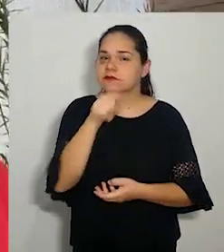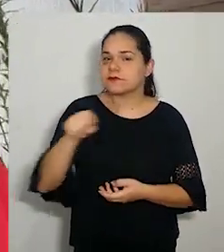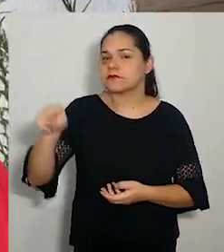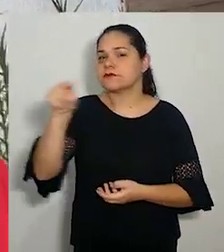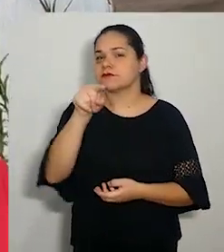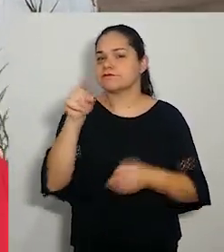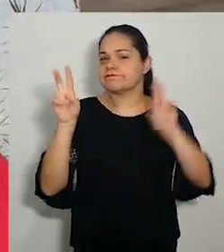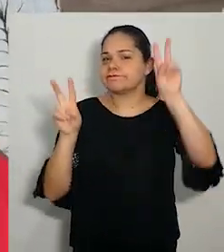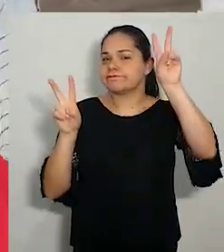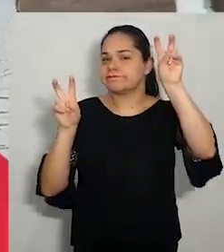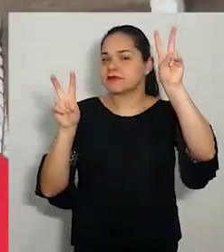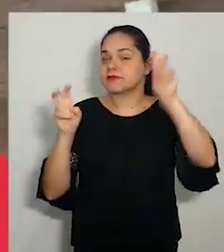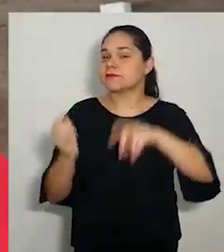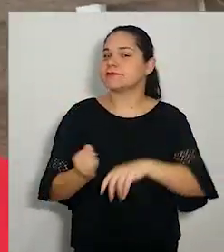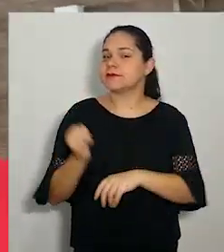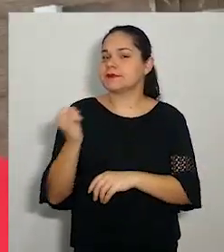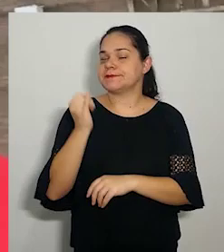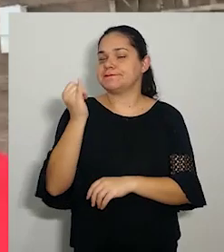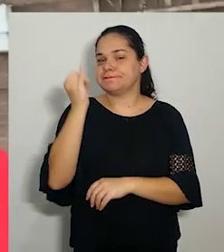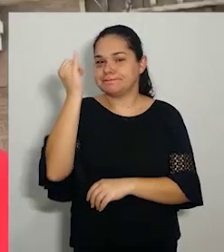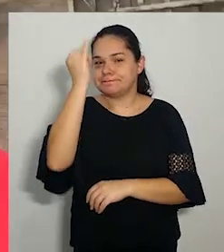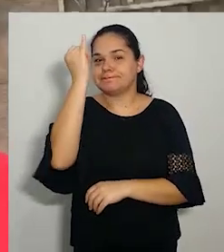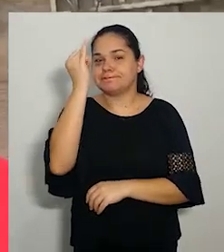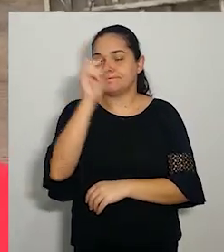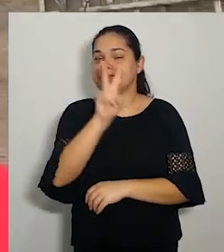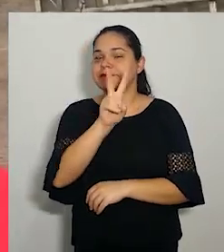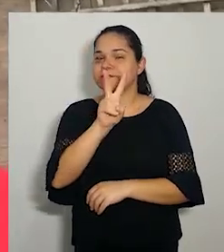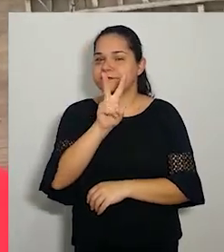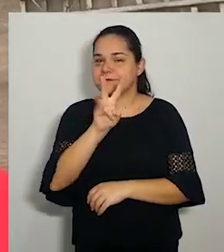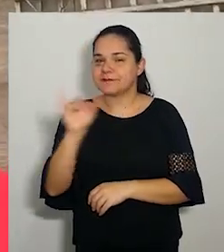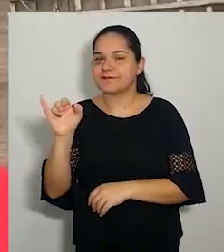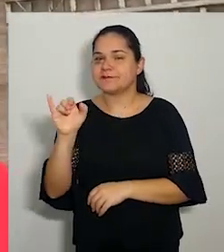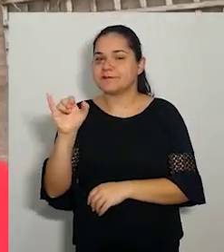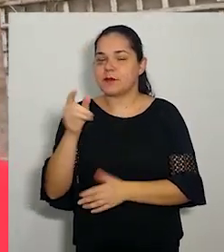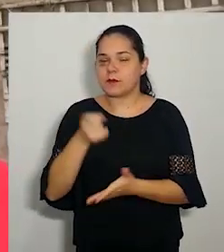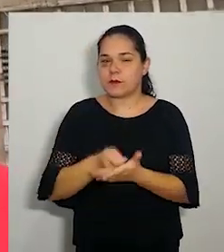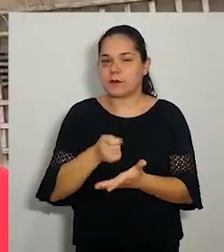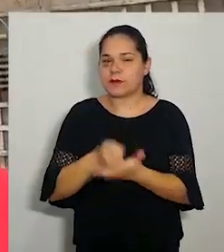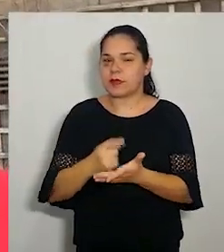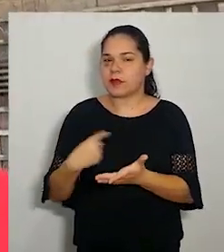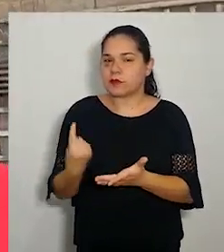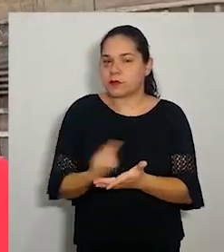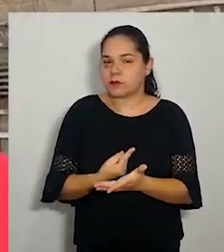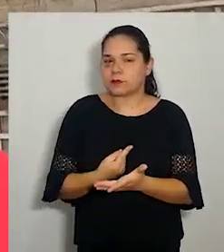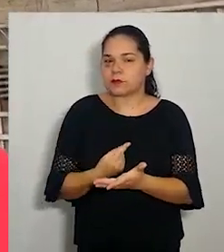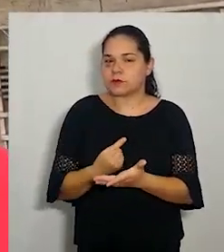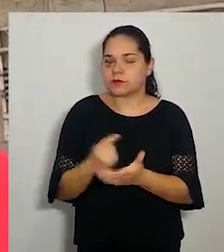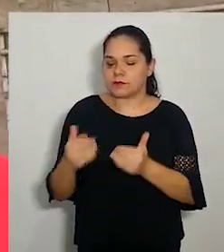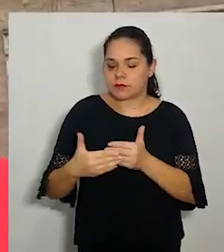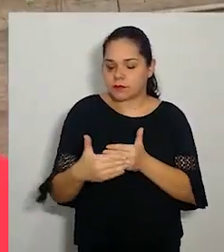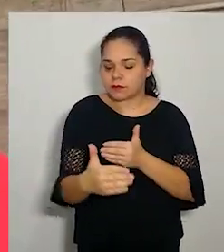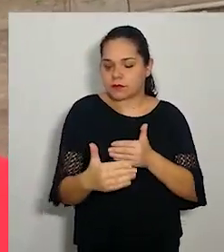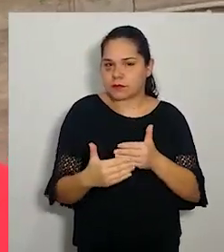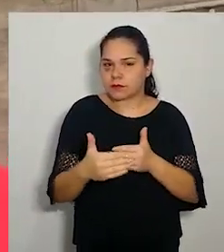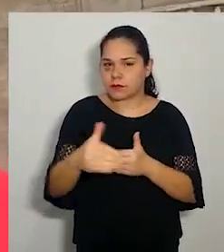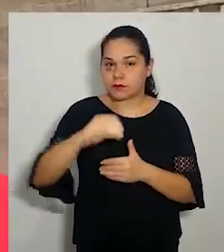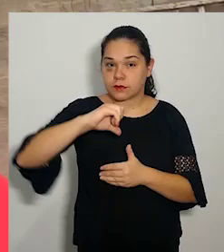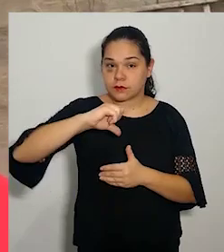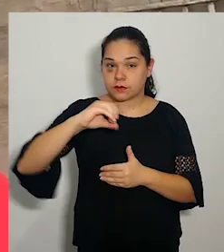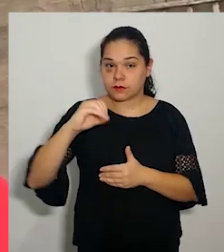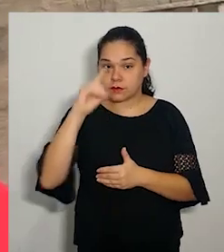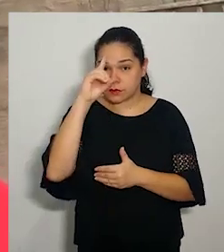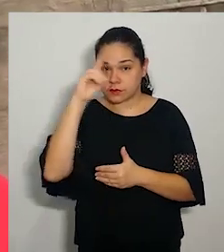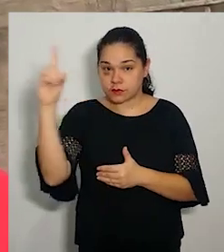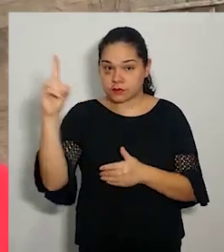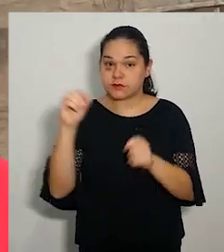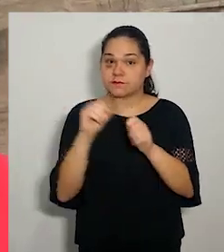sobre um assunto importante que vai nos obrigar nos próximos 90 dias a adotar medidas